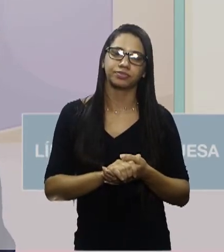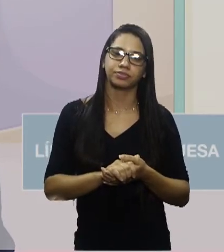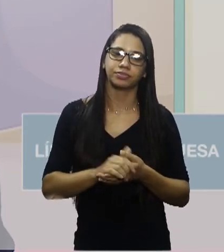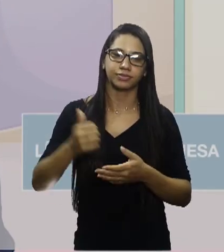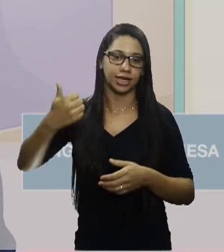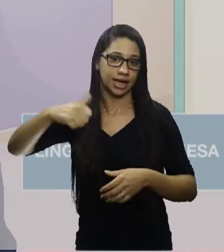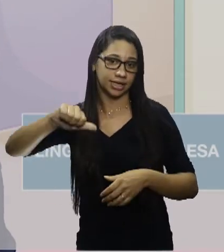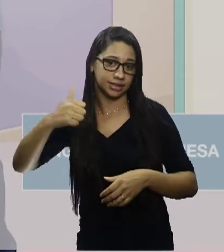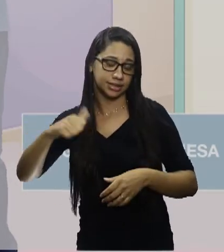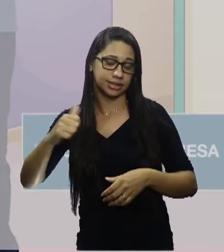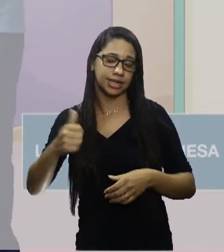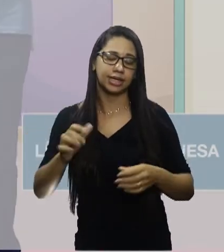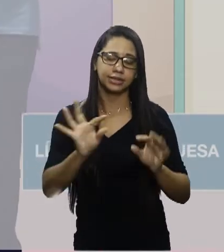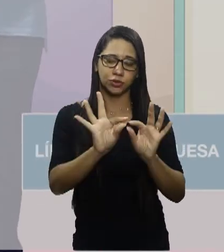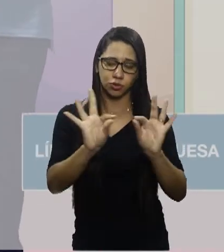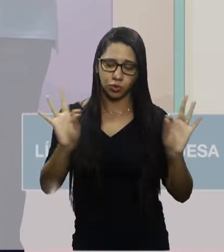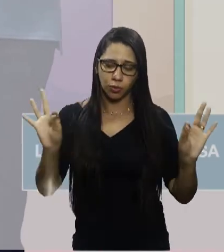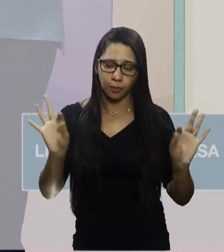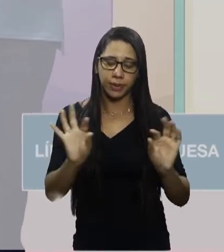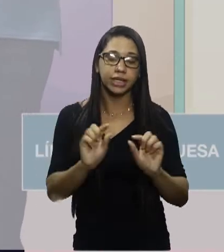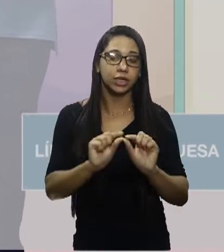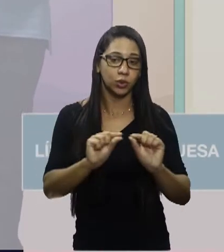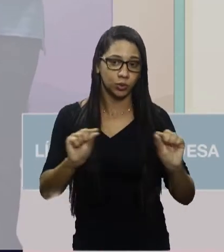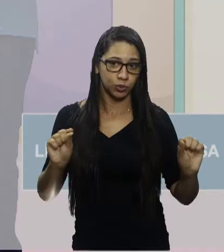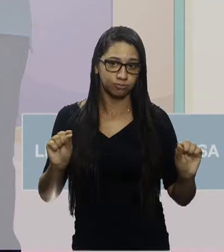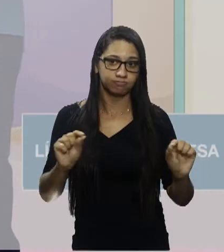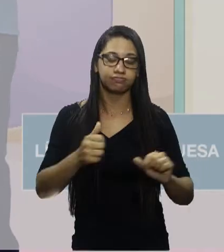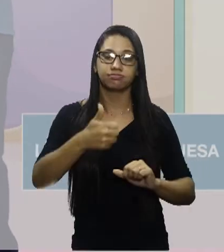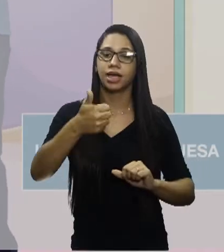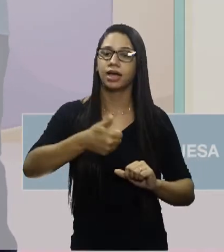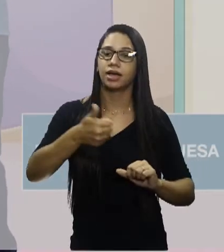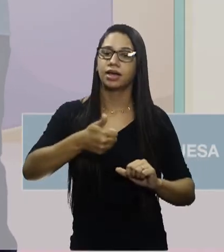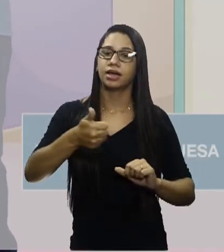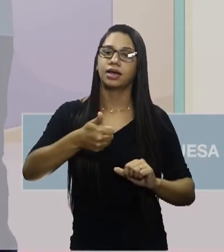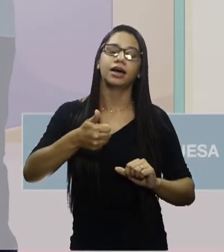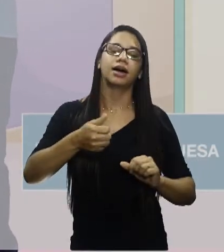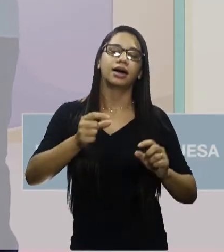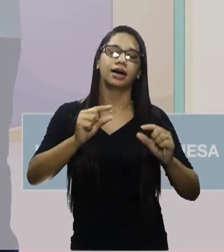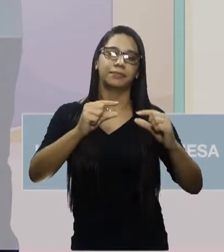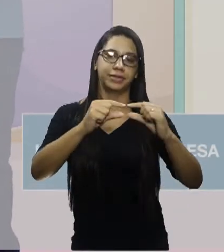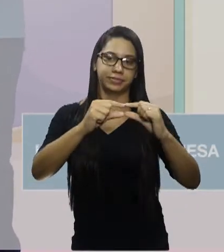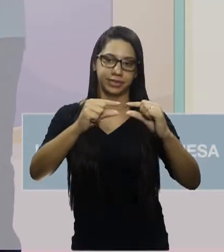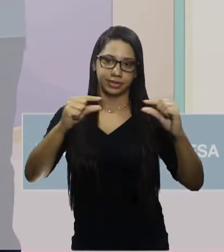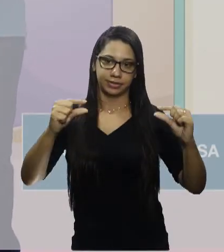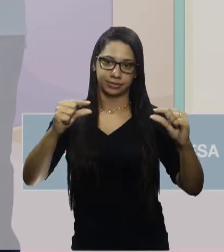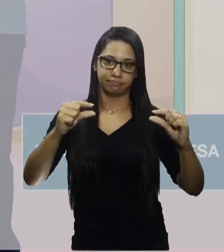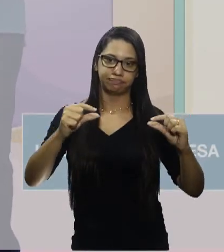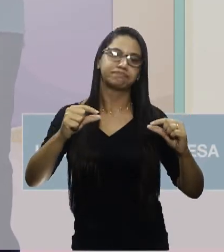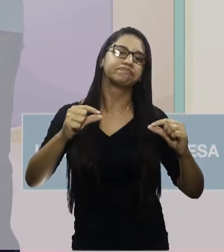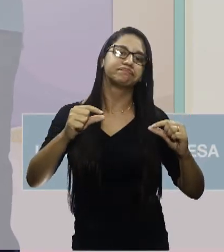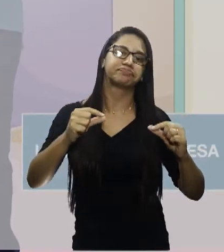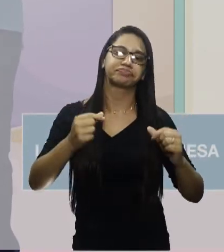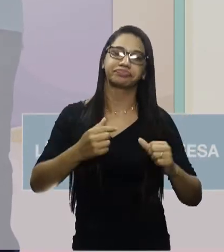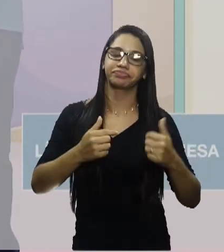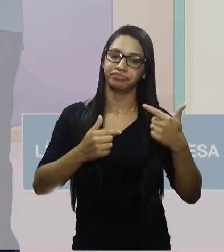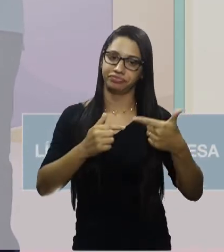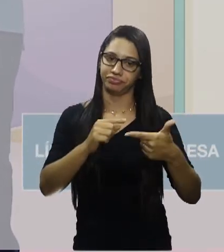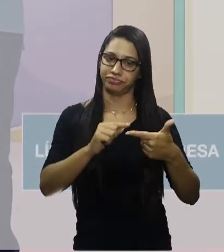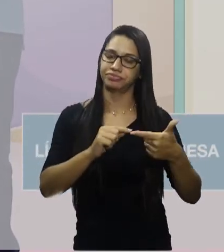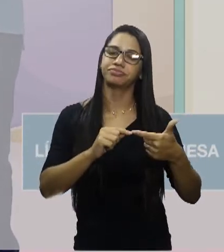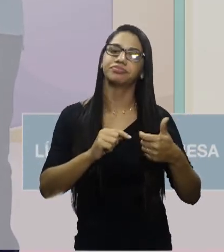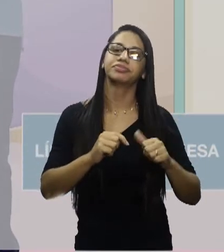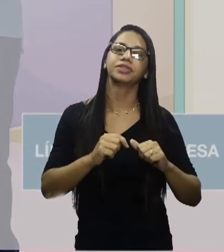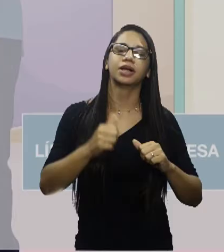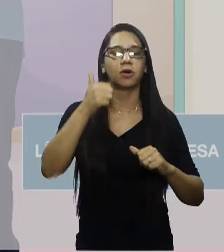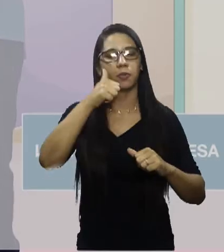Fazendo análise do período, gente tem a primeira oração, a preguiça é a mãe de todos os vícios. A segunda oração, uma